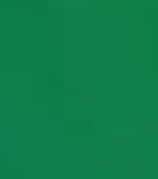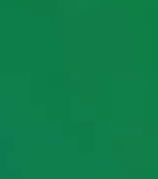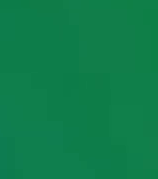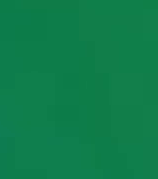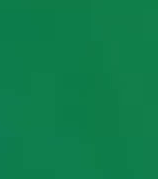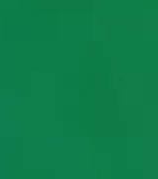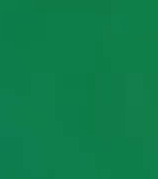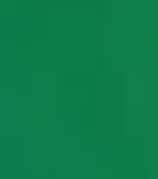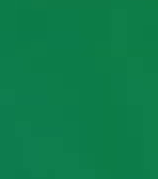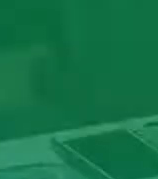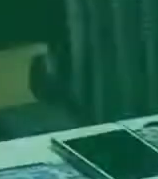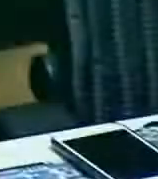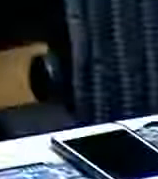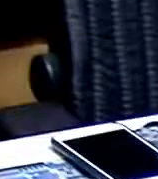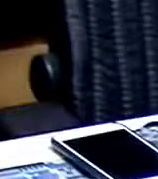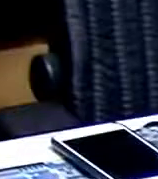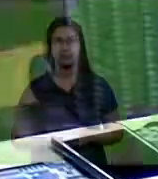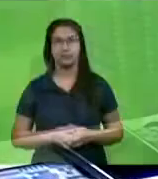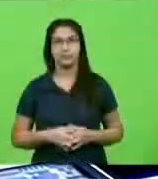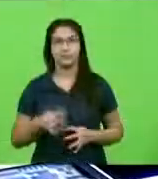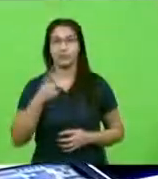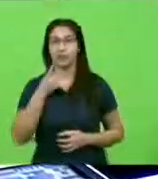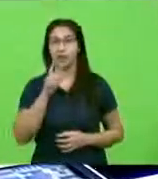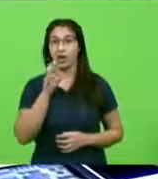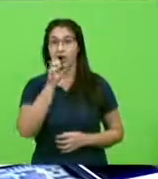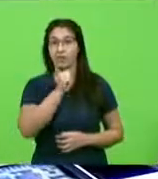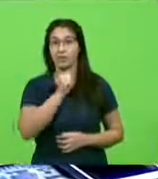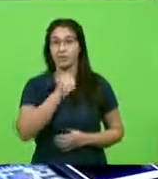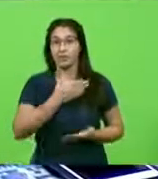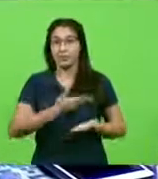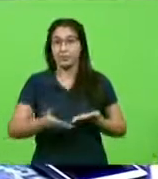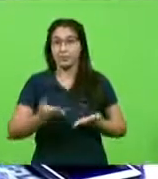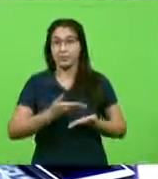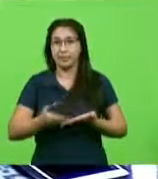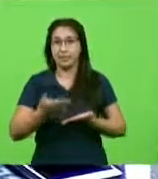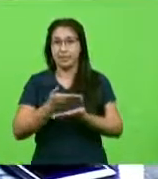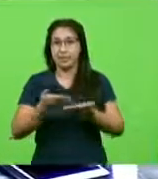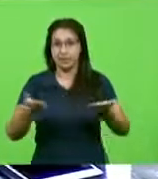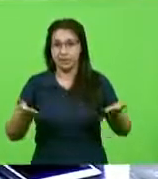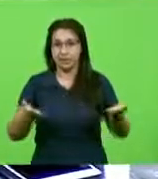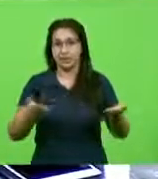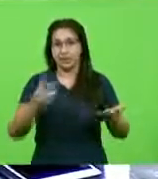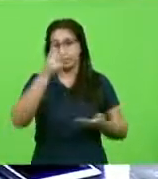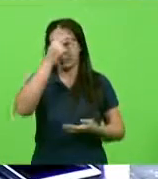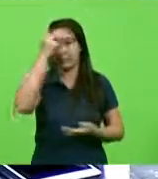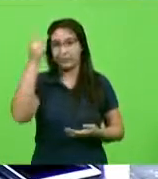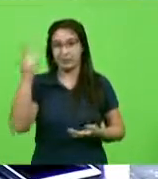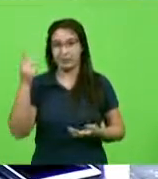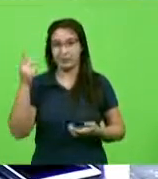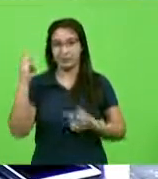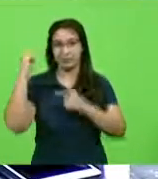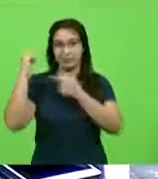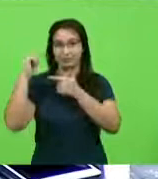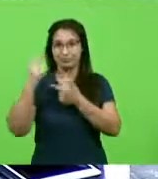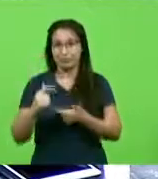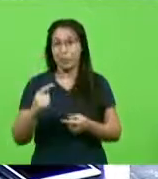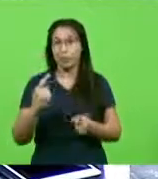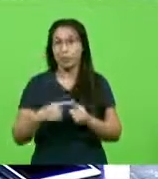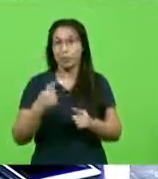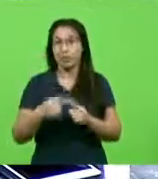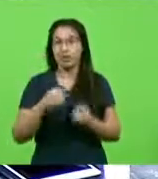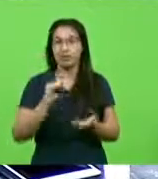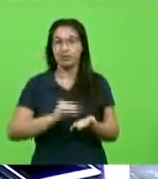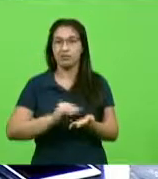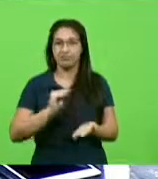Deputado Alba, muito rapidamente só te falo o seguinte, nós estamos perdendo gerações. É uma geração que está sendo perdida pela falta de